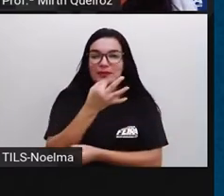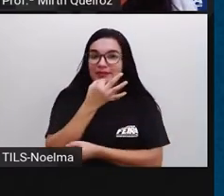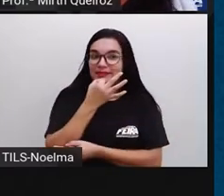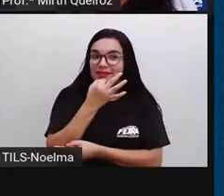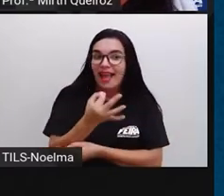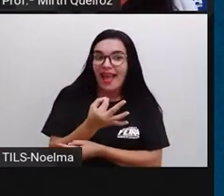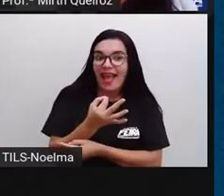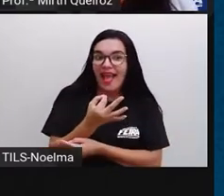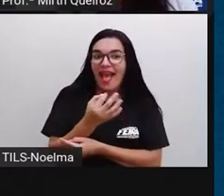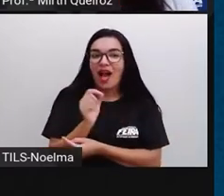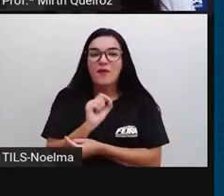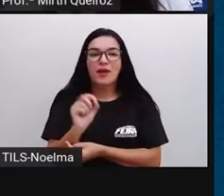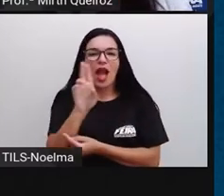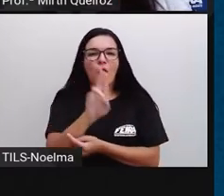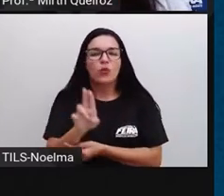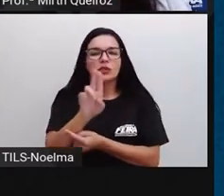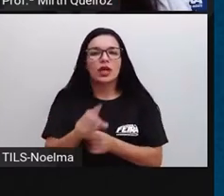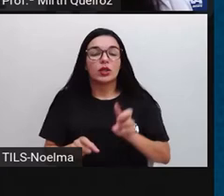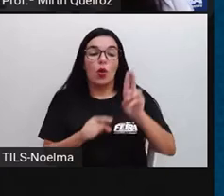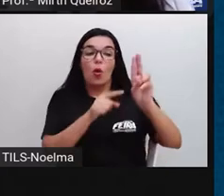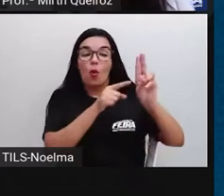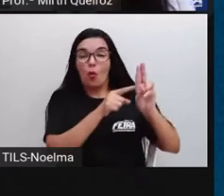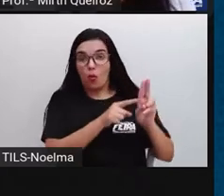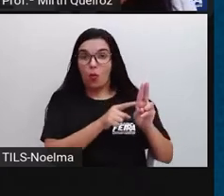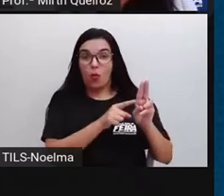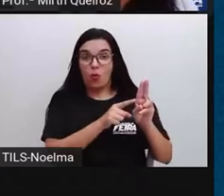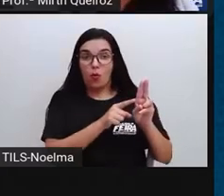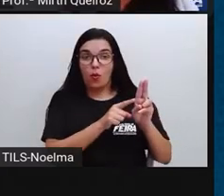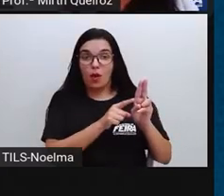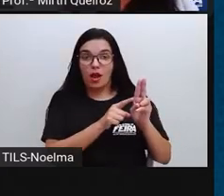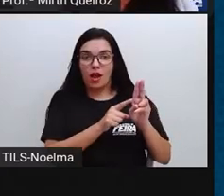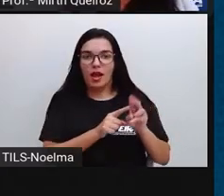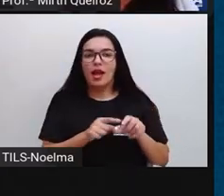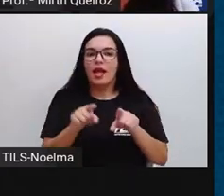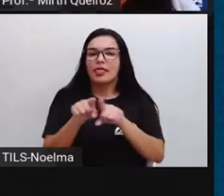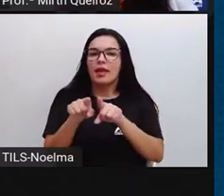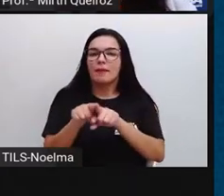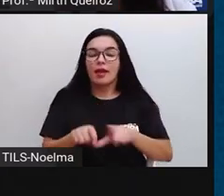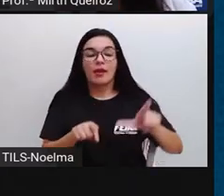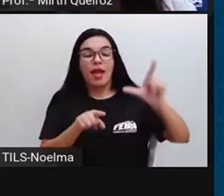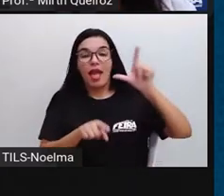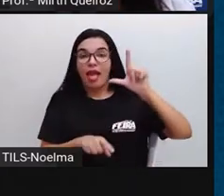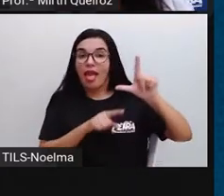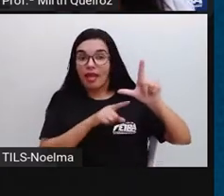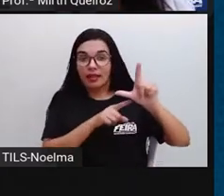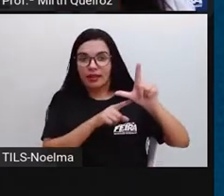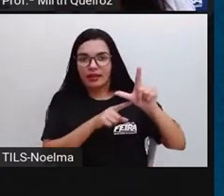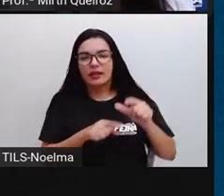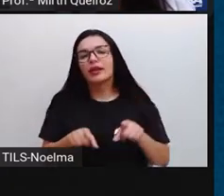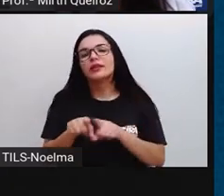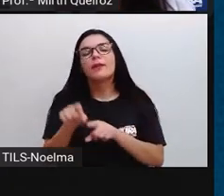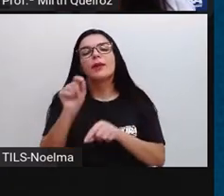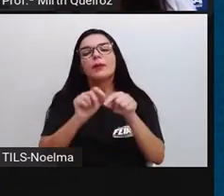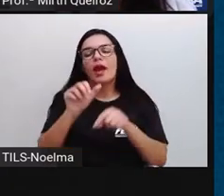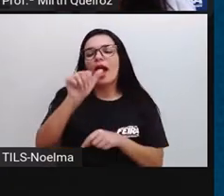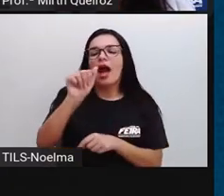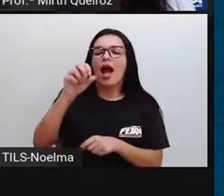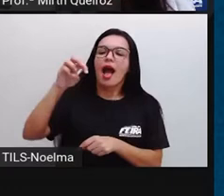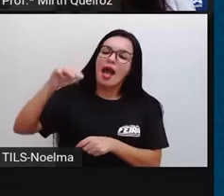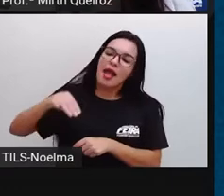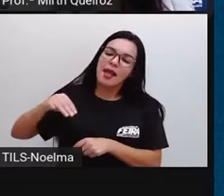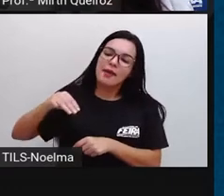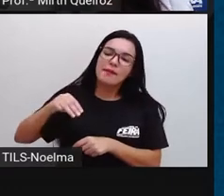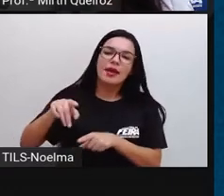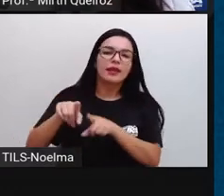utilização do U e o L ou do AM e o AM, que são verbos. E a gente vai